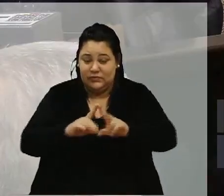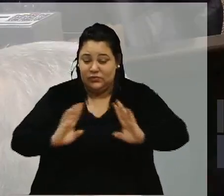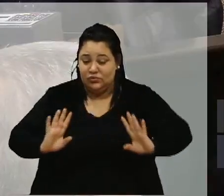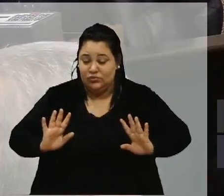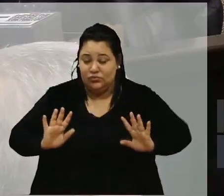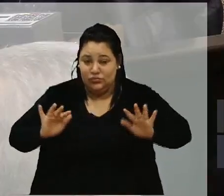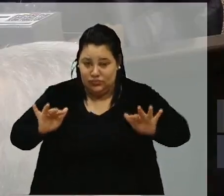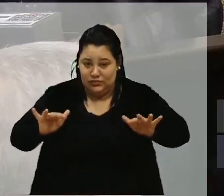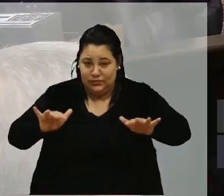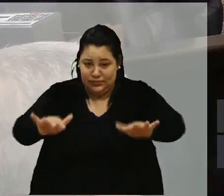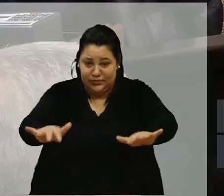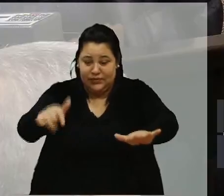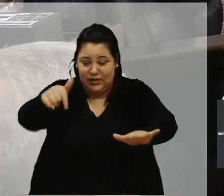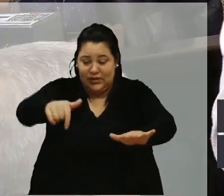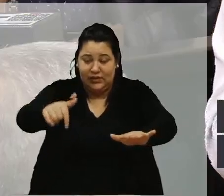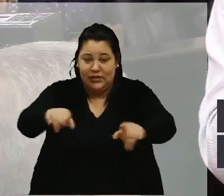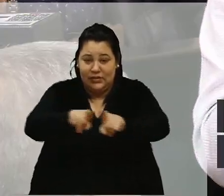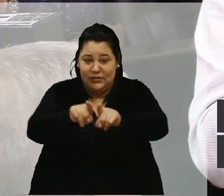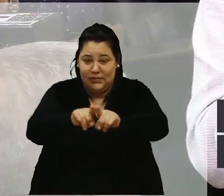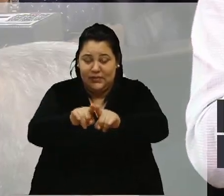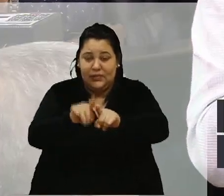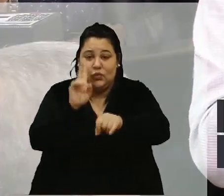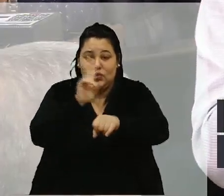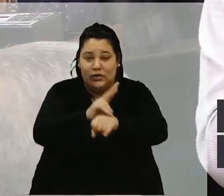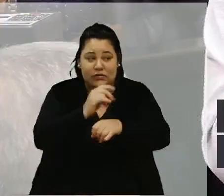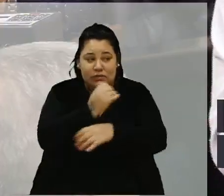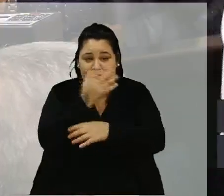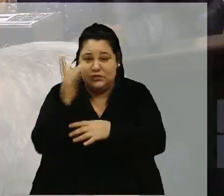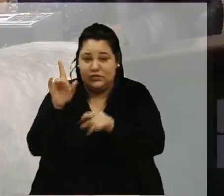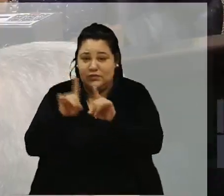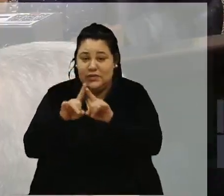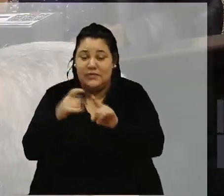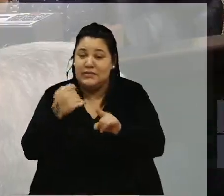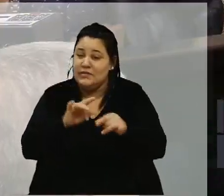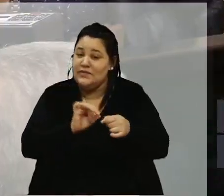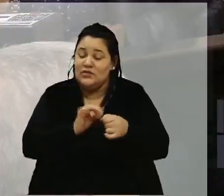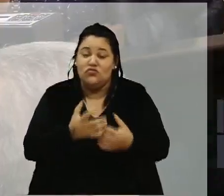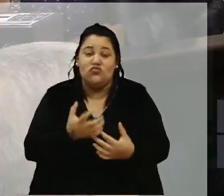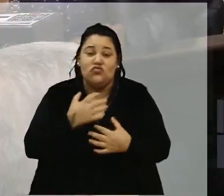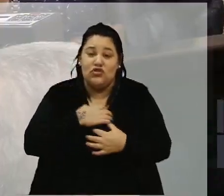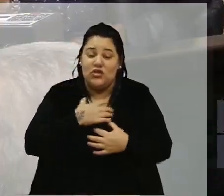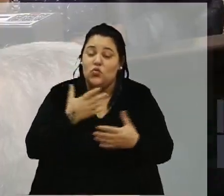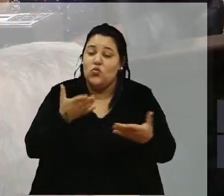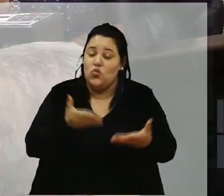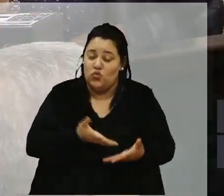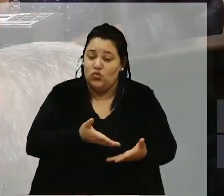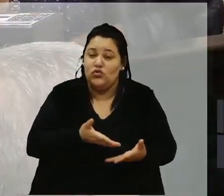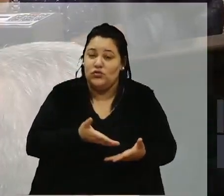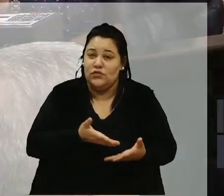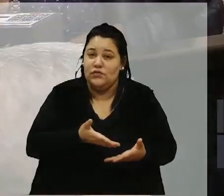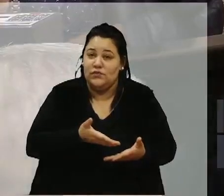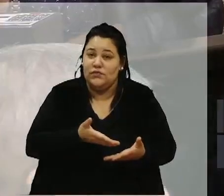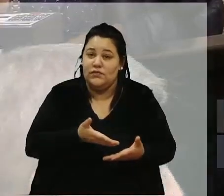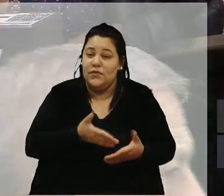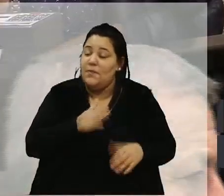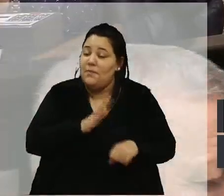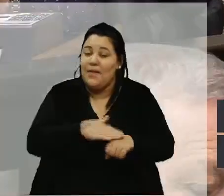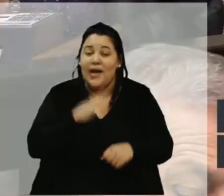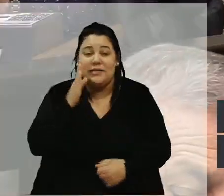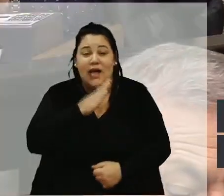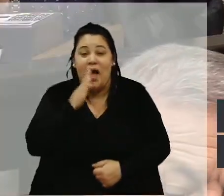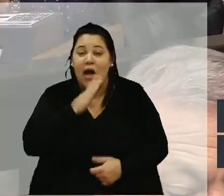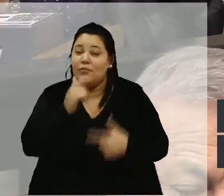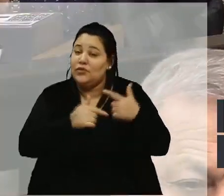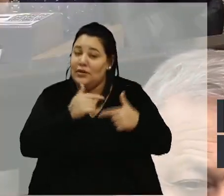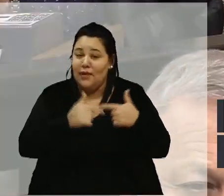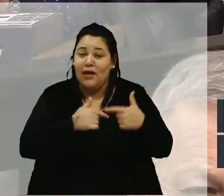e também proteção do meio ambiente seja feita de uma forma hoje mais ativa, mais